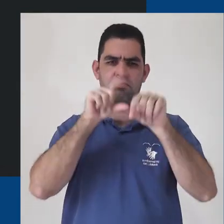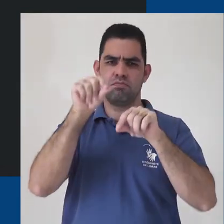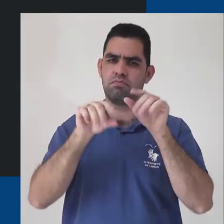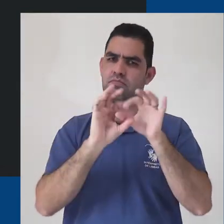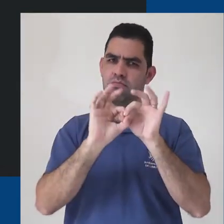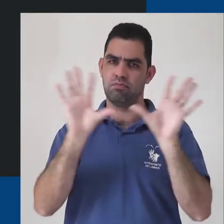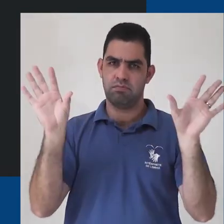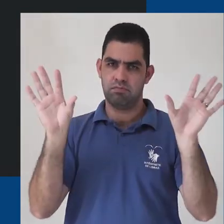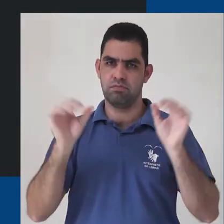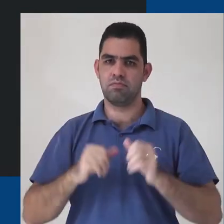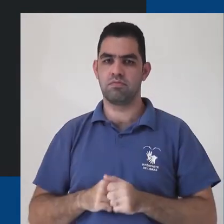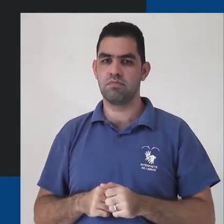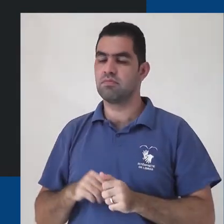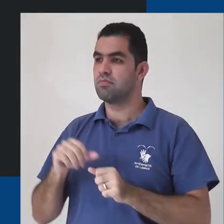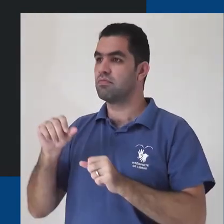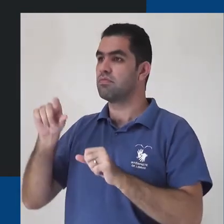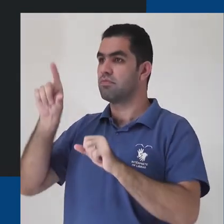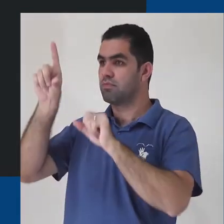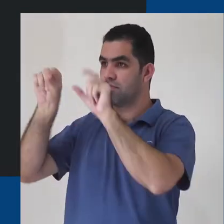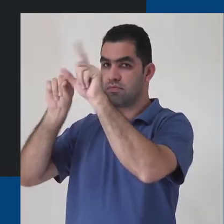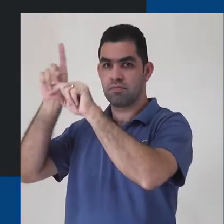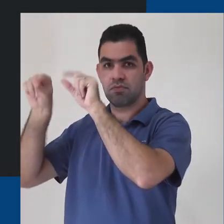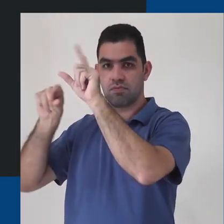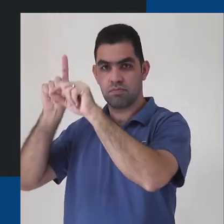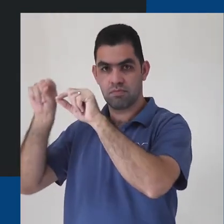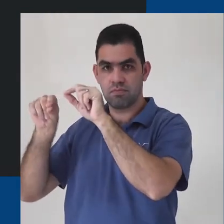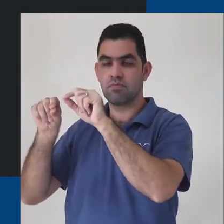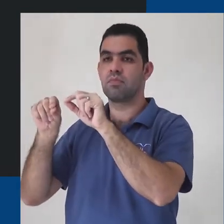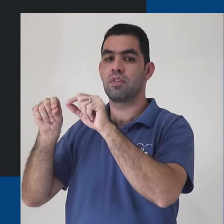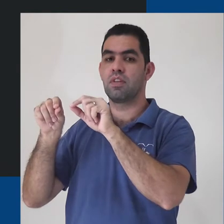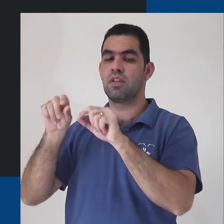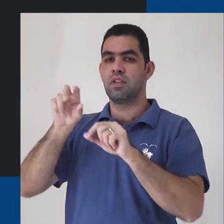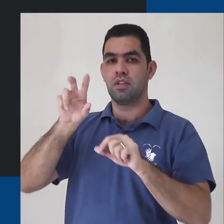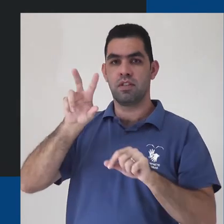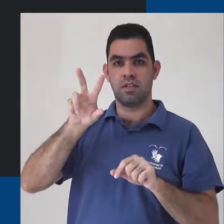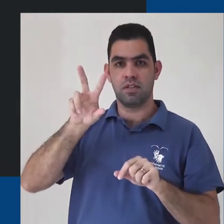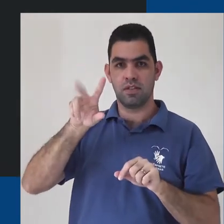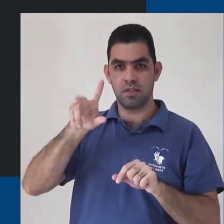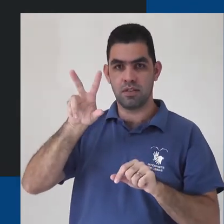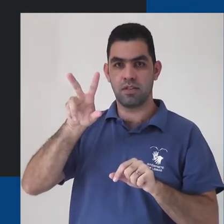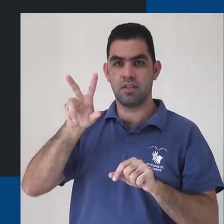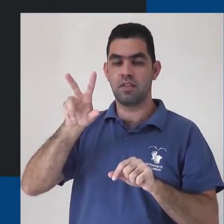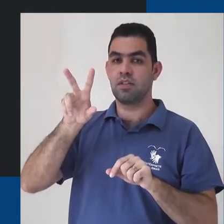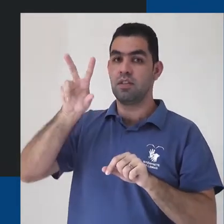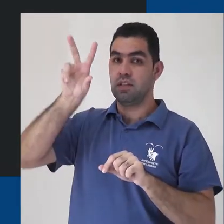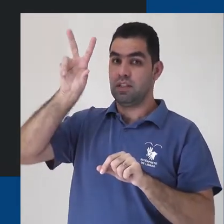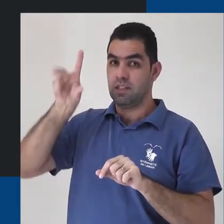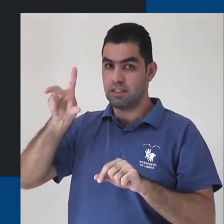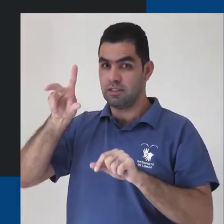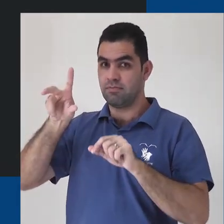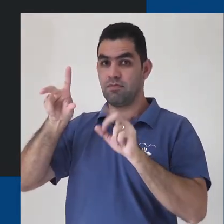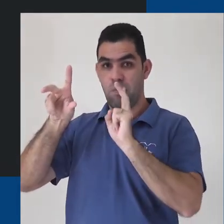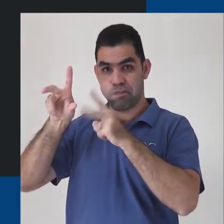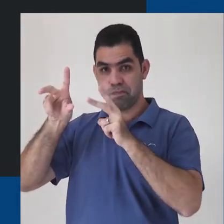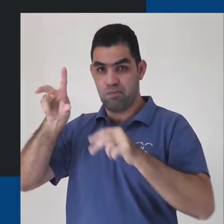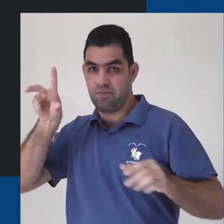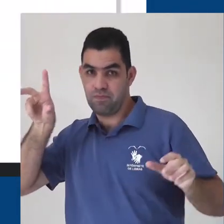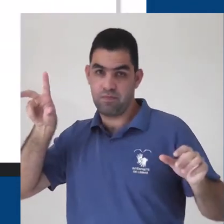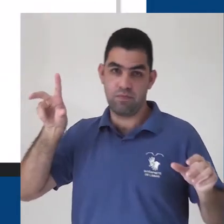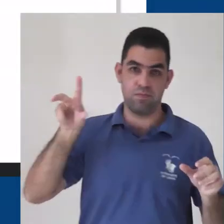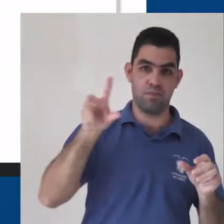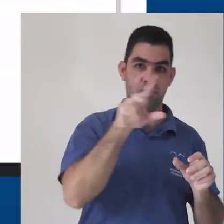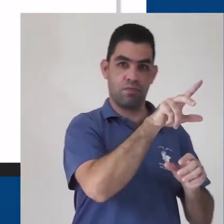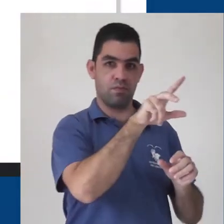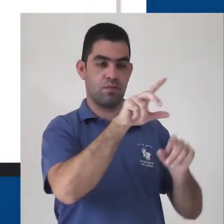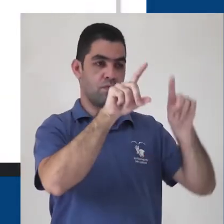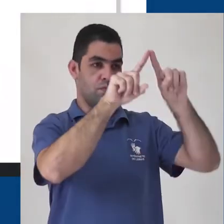do seu computador. Você seleciona os documentos que você quer e com o botão esquerdo do mouse ainda pressionado, arraste os documentos até o ícone do